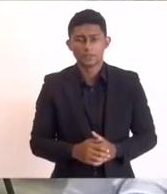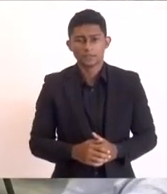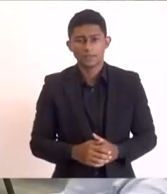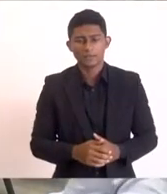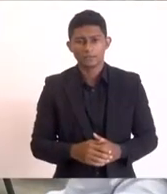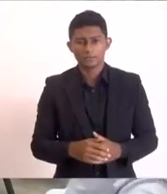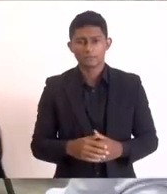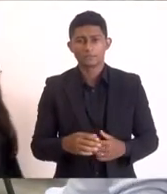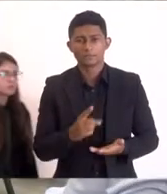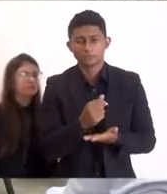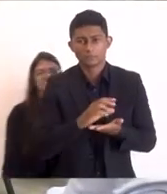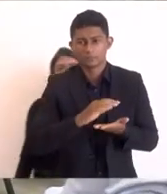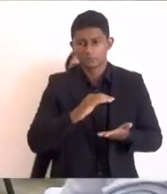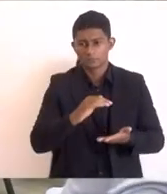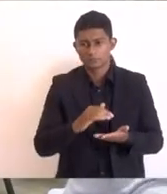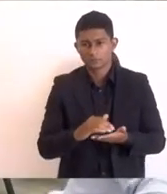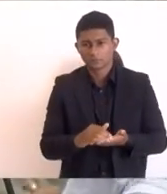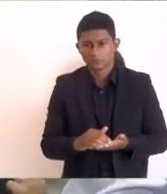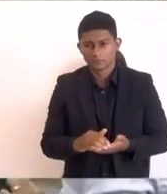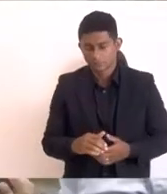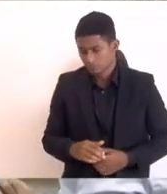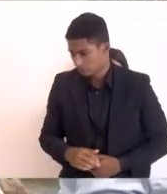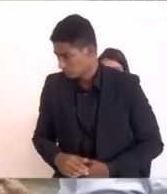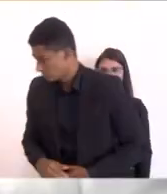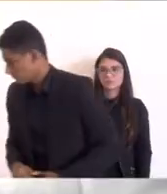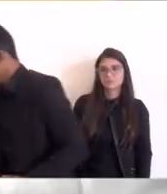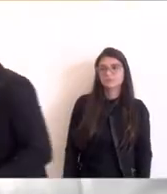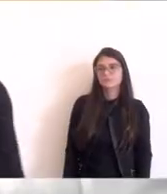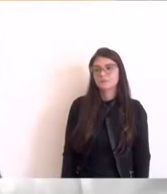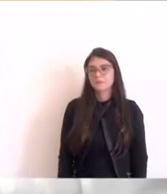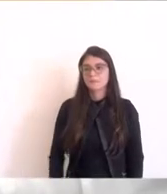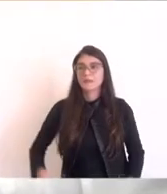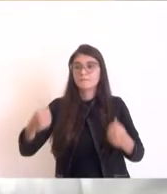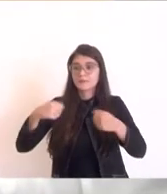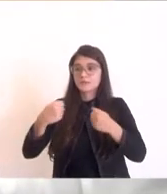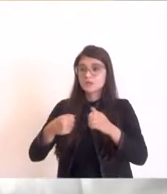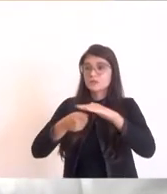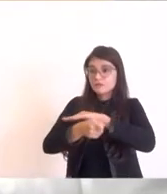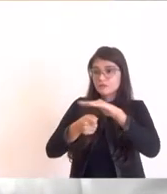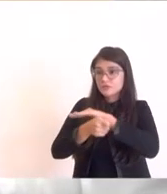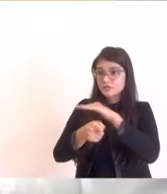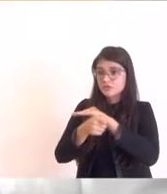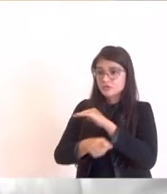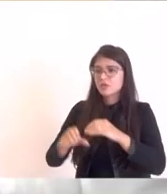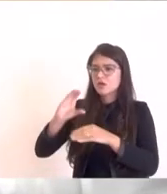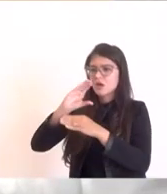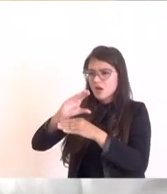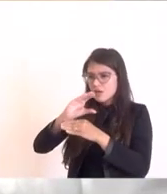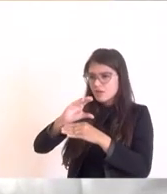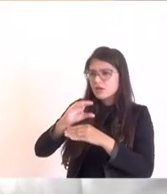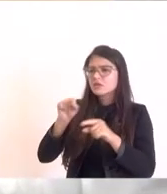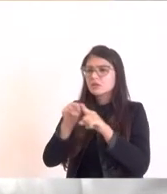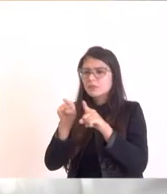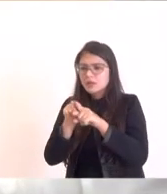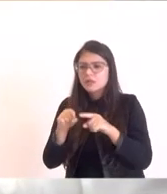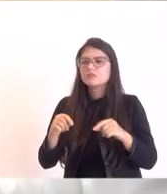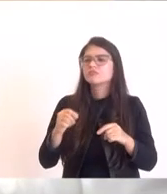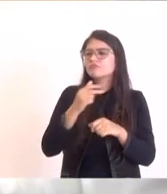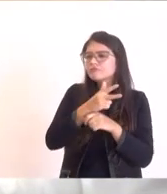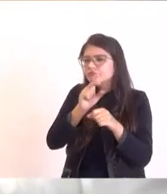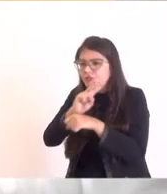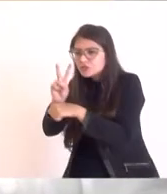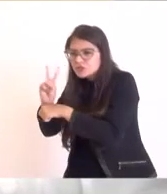orçamento para investir em câmeras e monitoramento. Então, vocês têm que sentar de preferência com os comandantes da região, dos